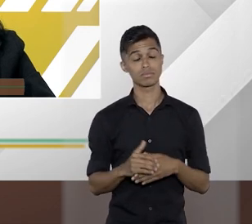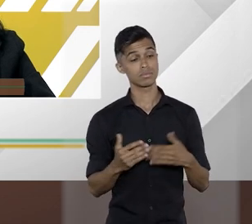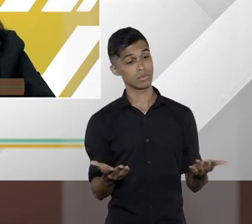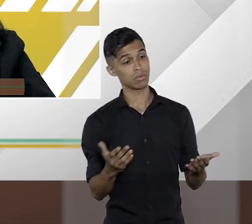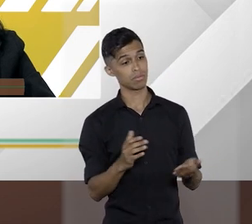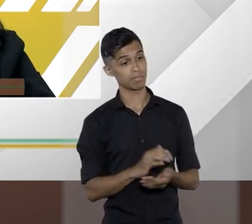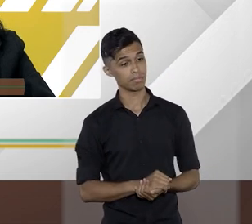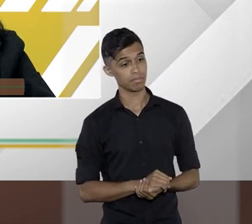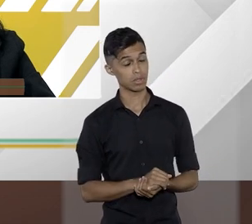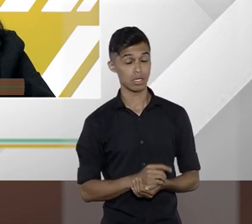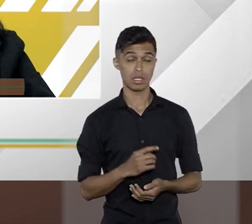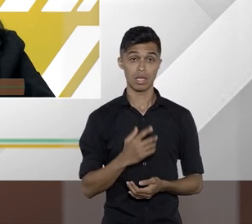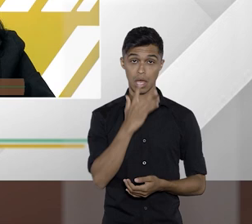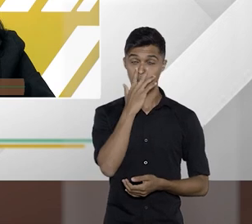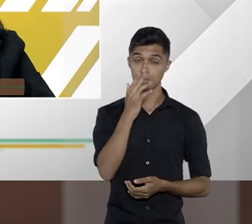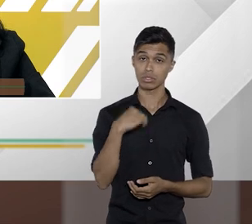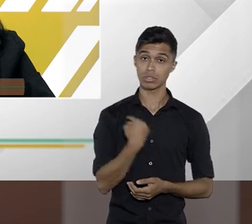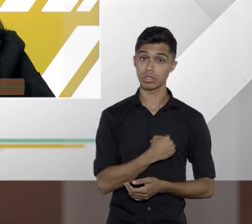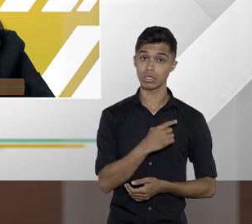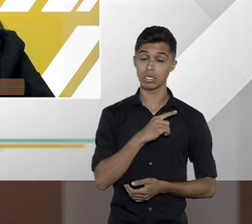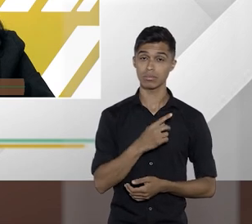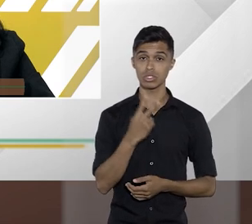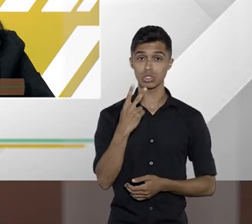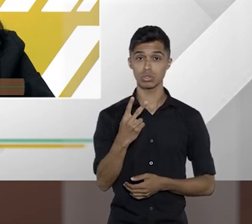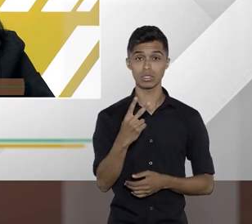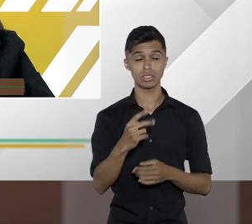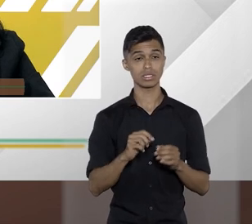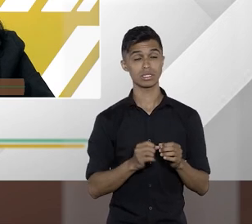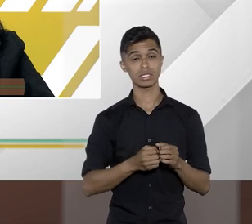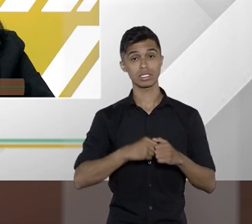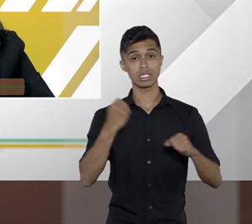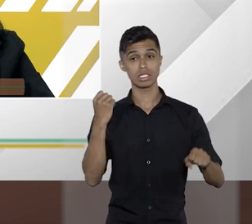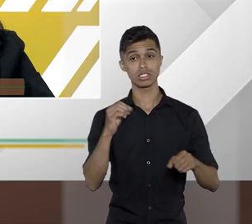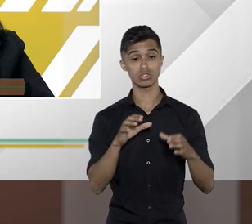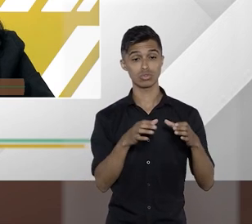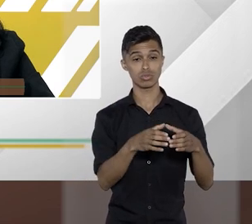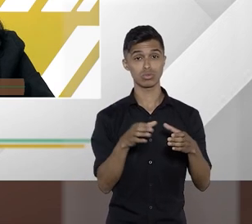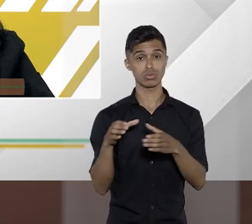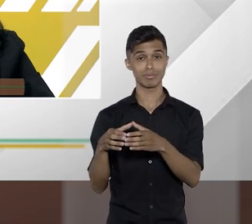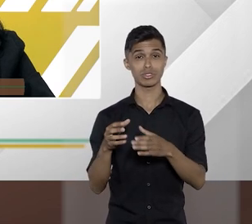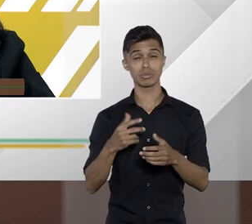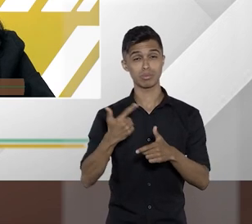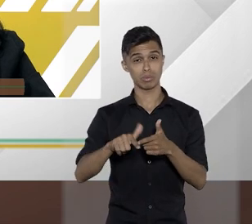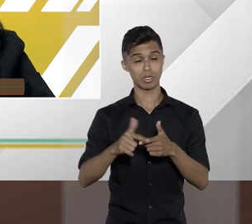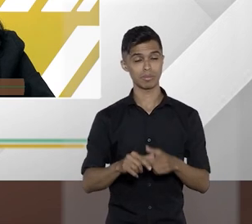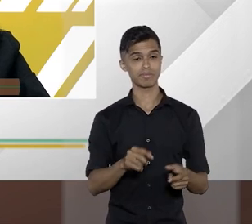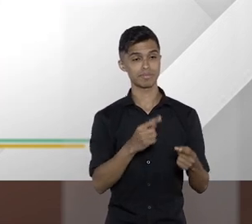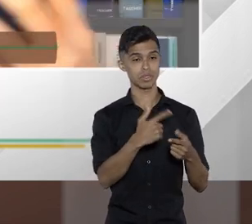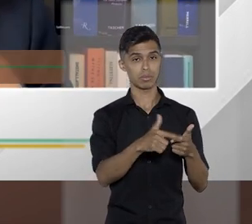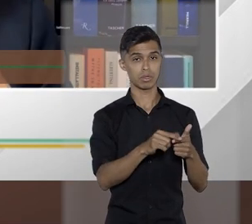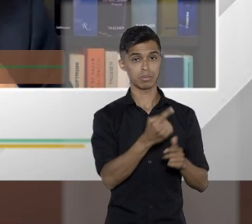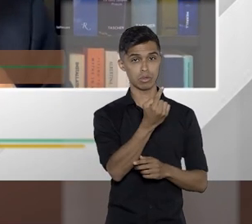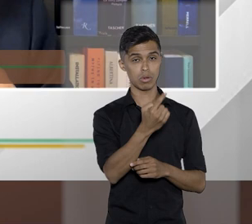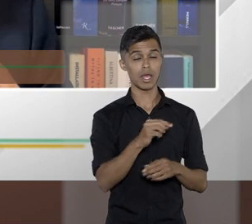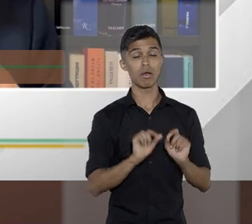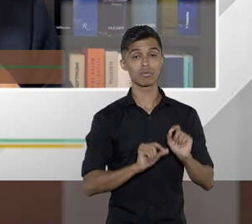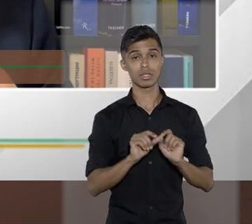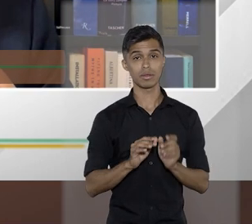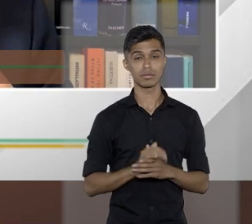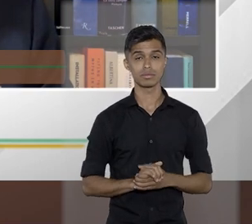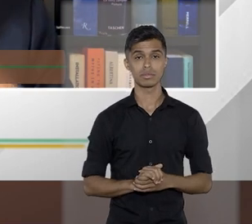Bem, Fátima, eu acho que a gente tem dois, talvez dois grandes grupos de problemas vinculados a isso. Um, que é esse